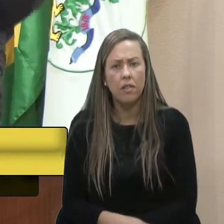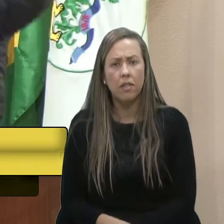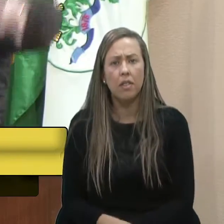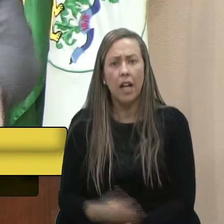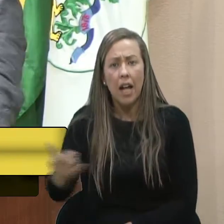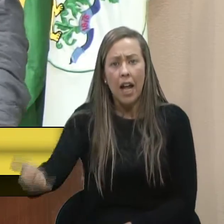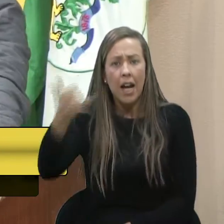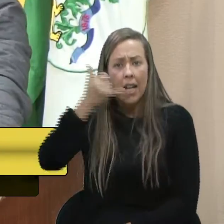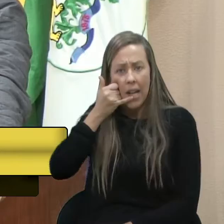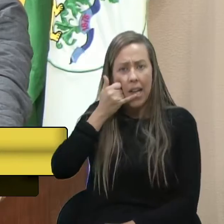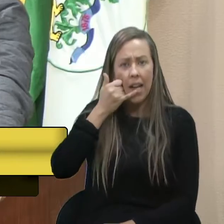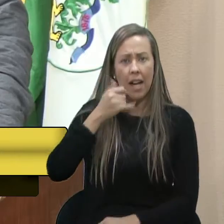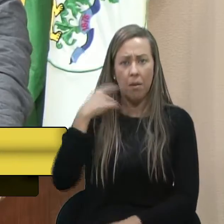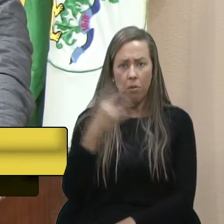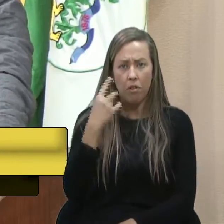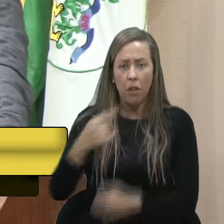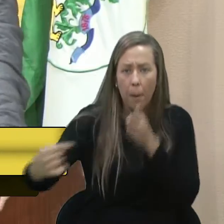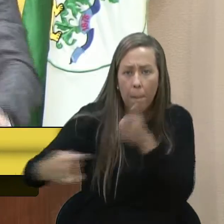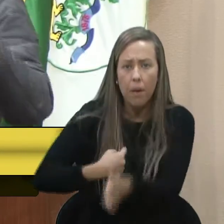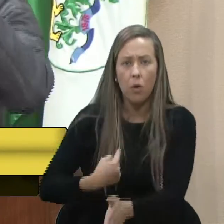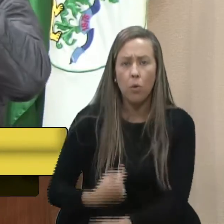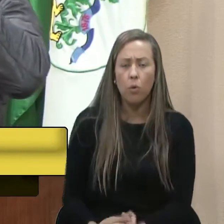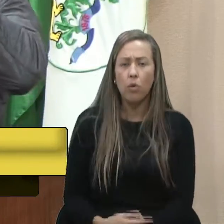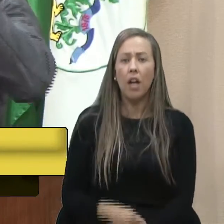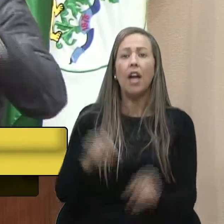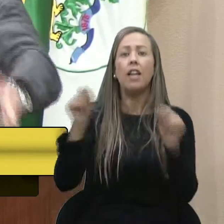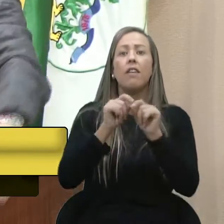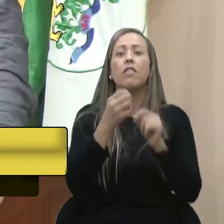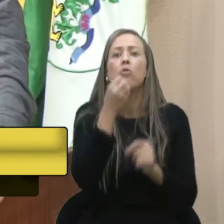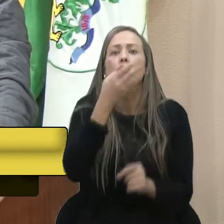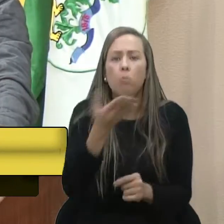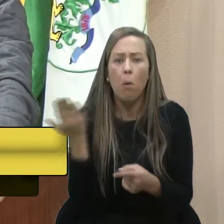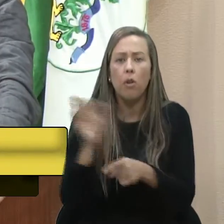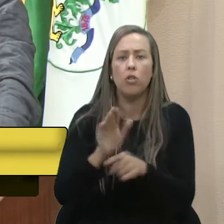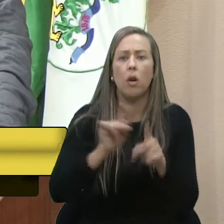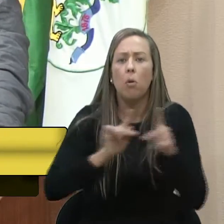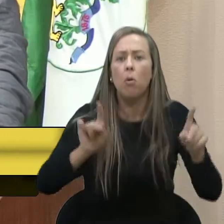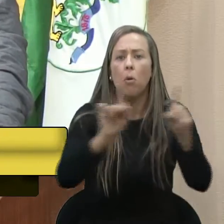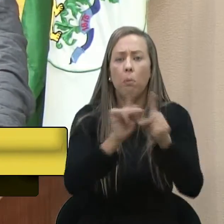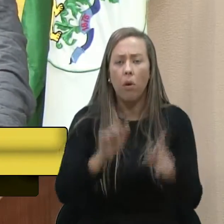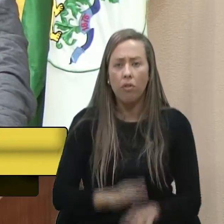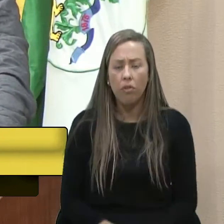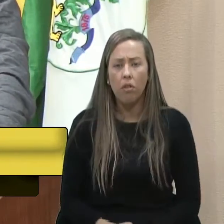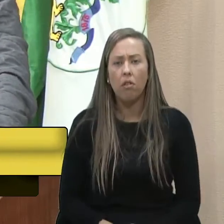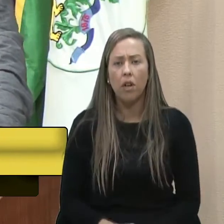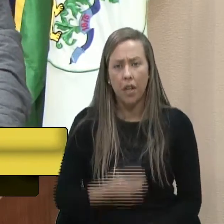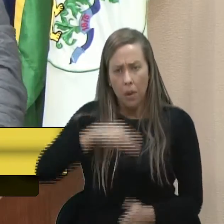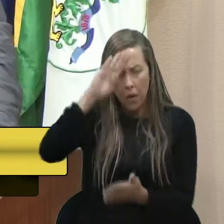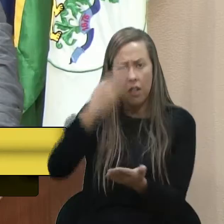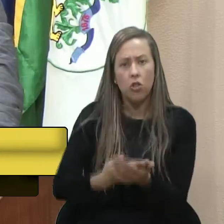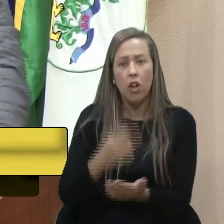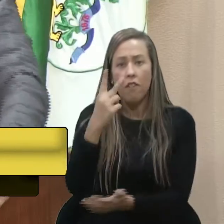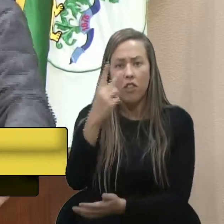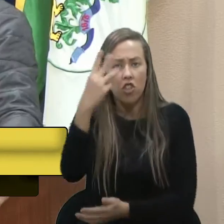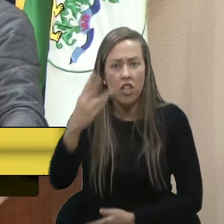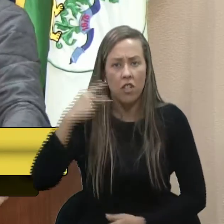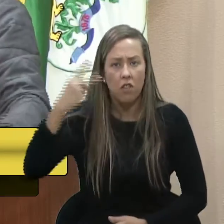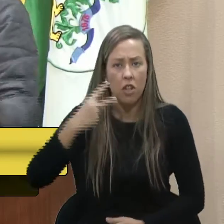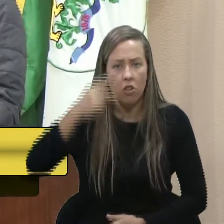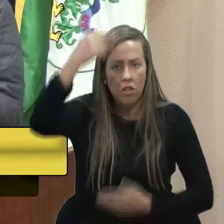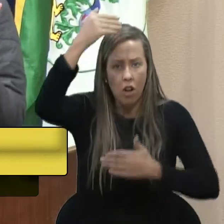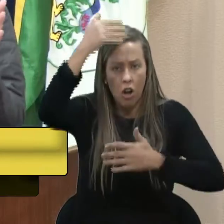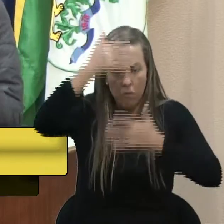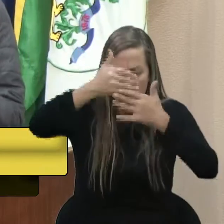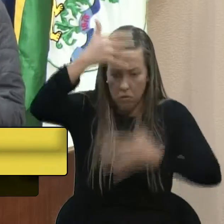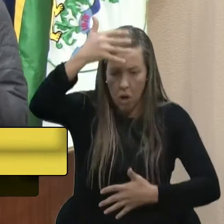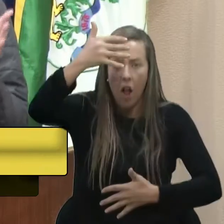Liga para o gabinete dos vereadores, pergunta o que o senhor está fazendo de bom para a população. Tenho certeza que os 23 vereadores vão dizer, não,